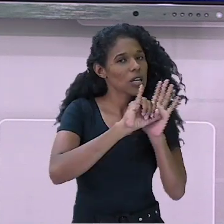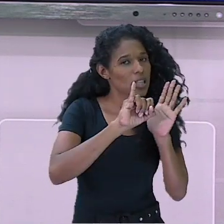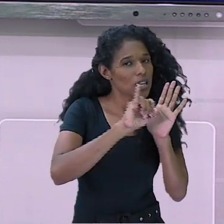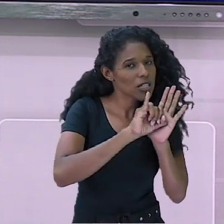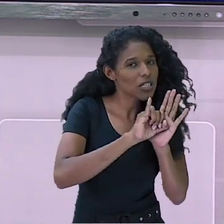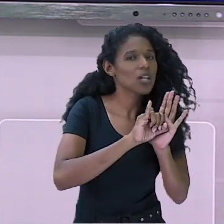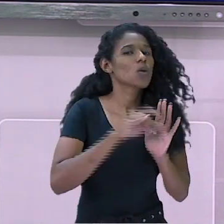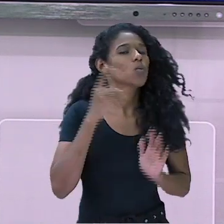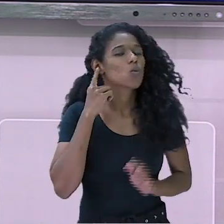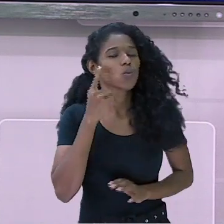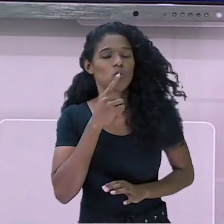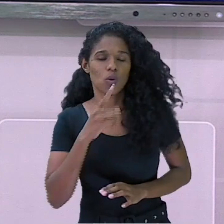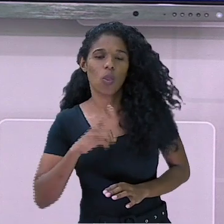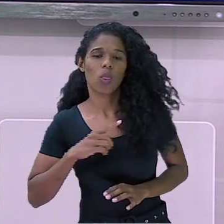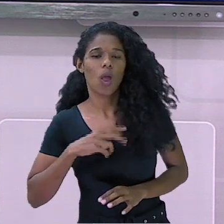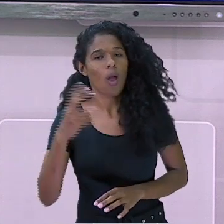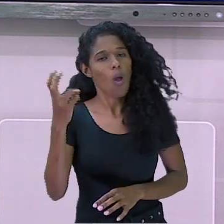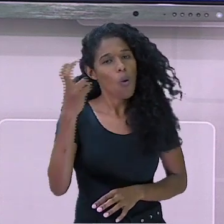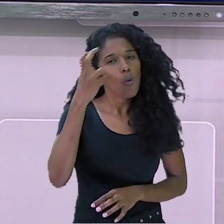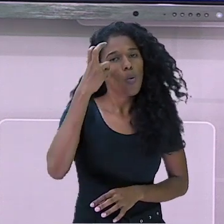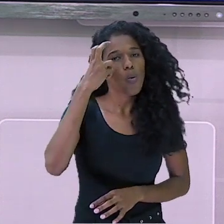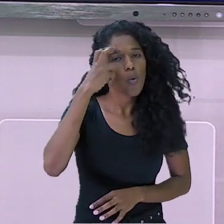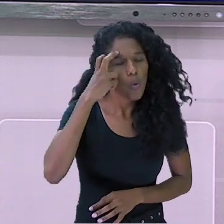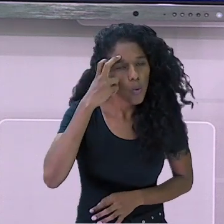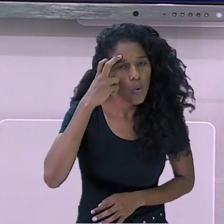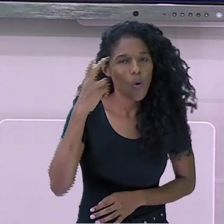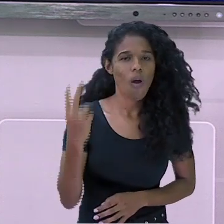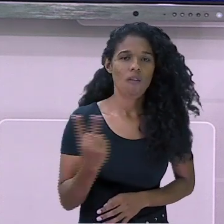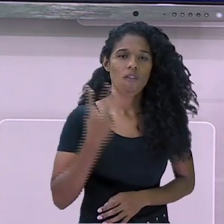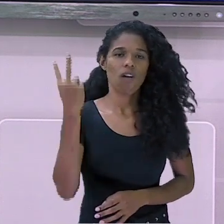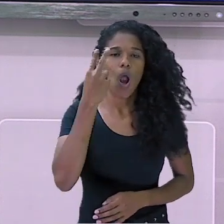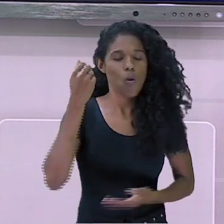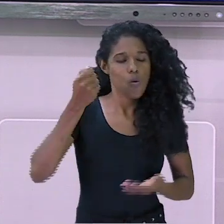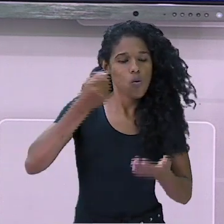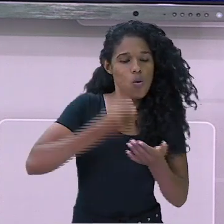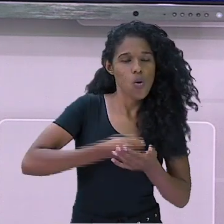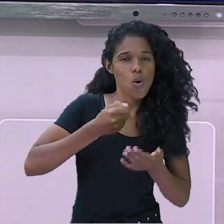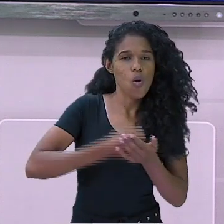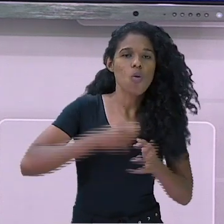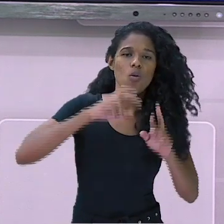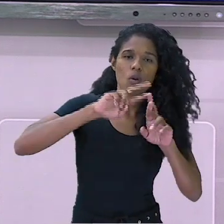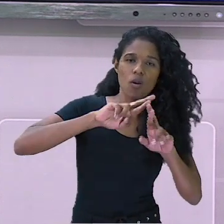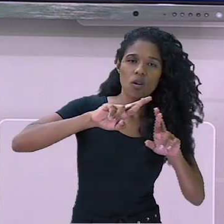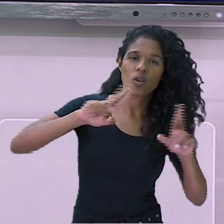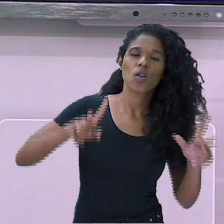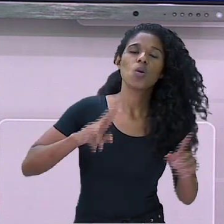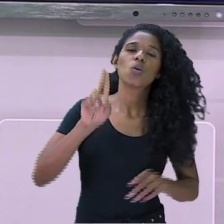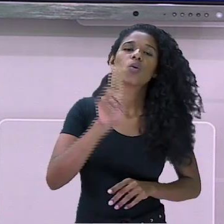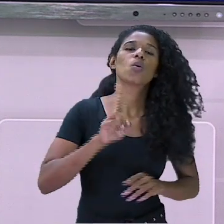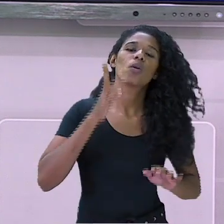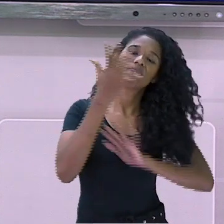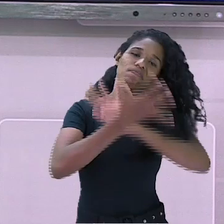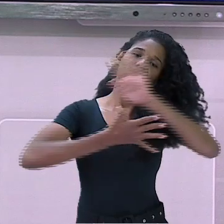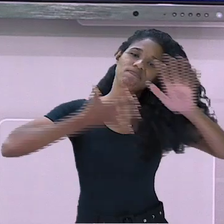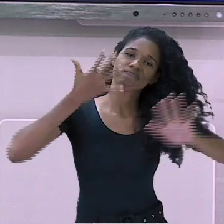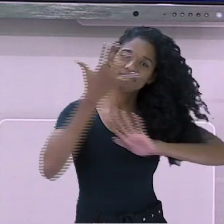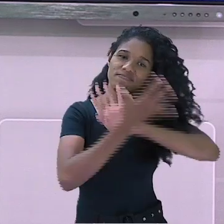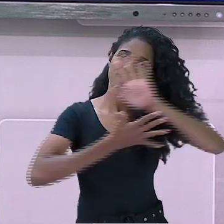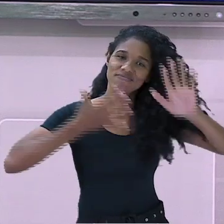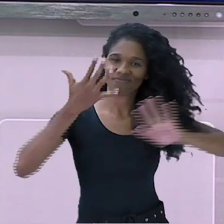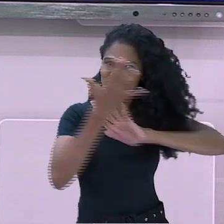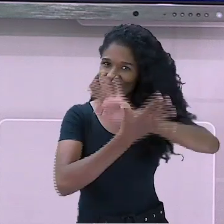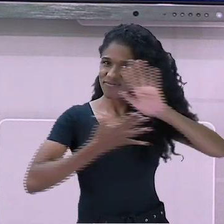cultura, valores e lutas diferentes e que utilizam a língua brasileira de sinais,